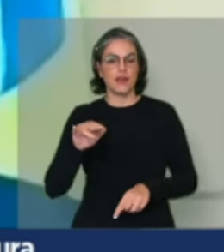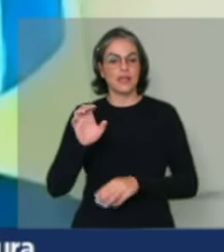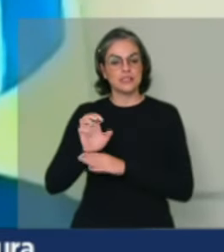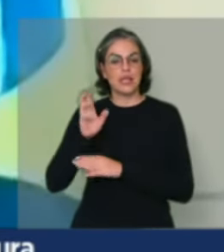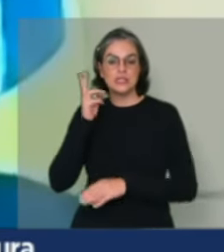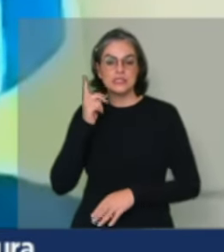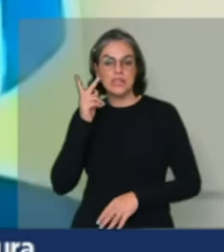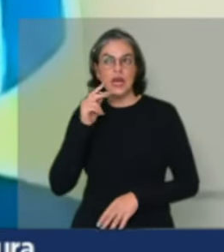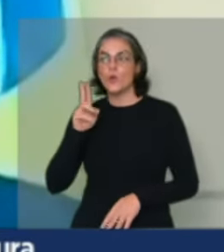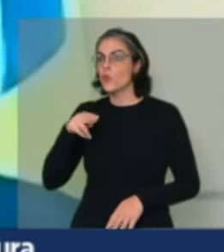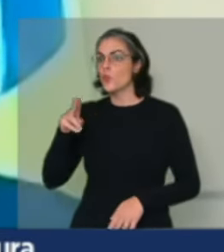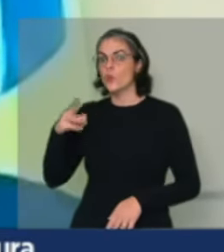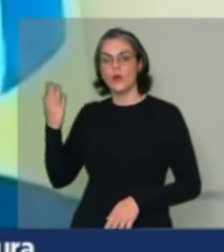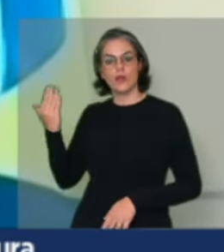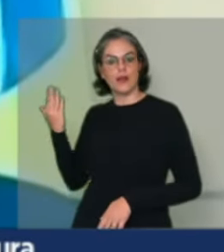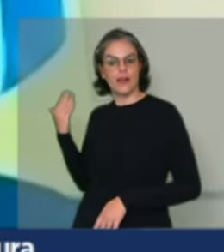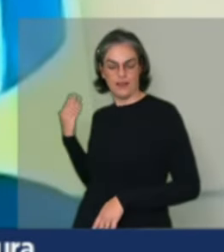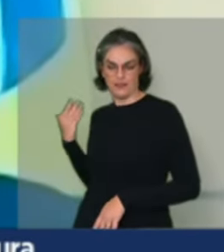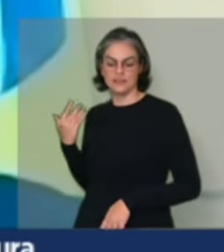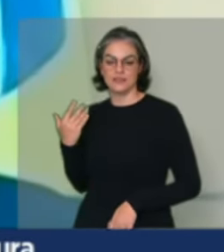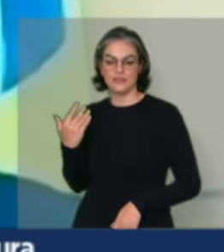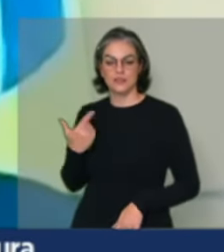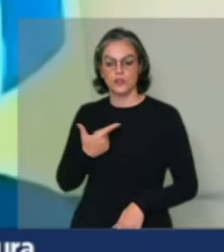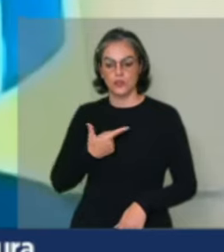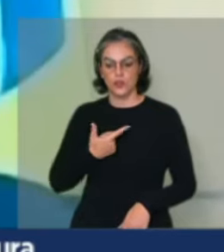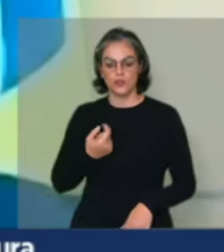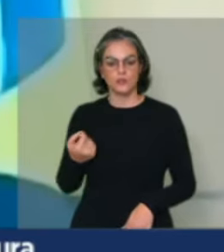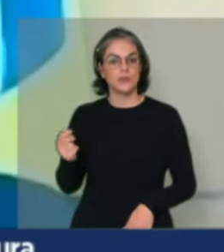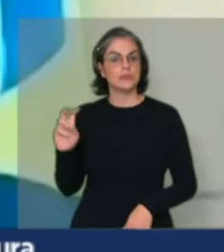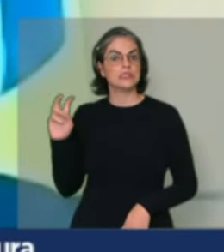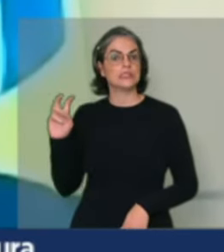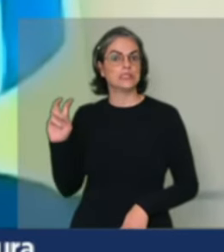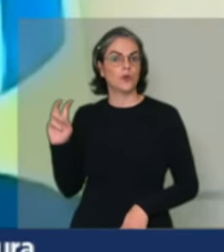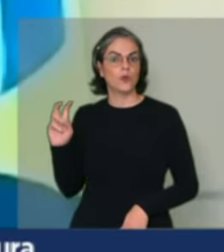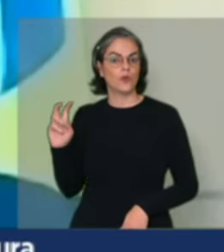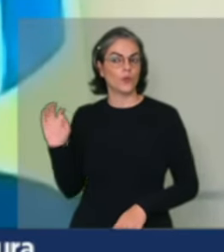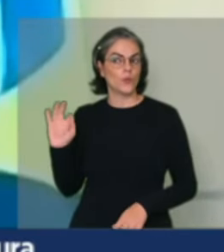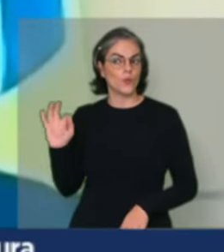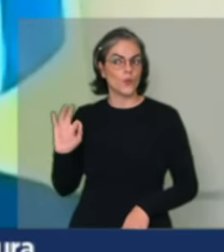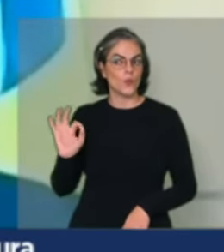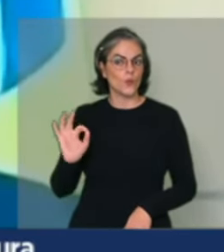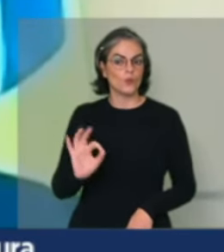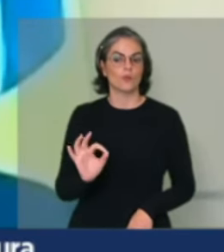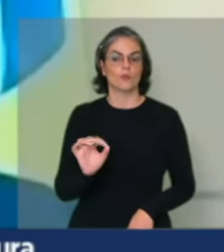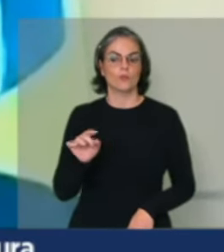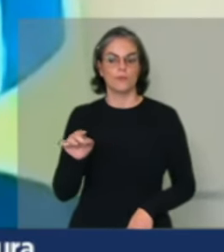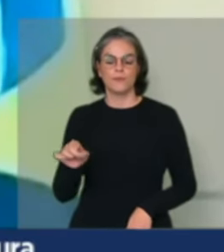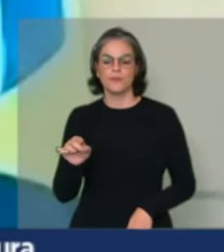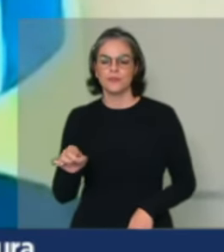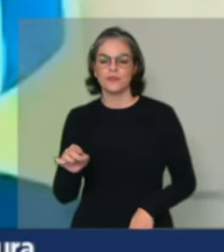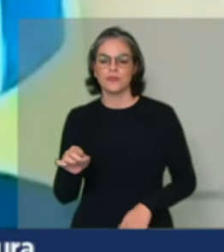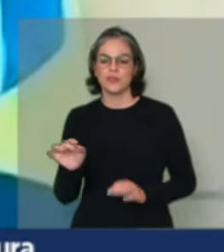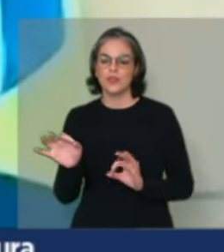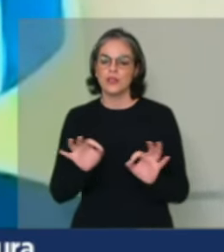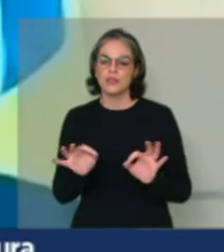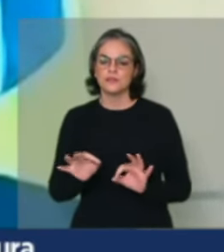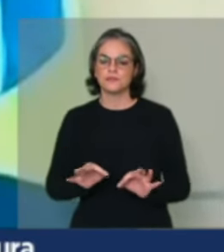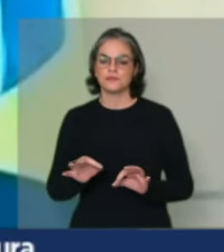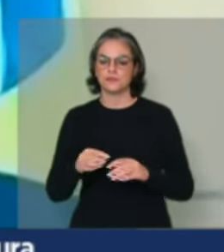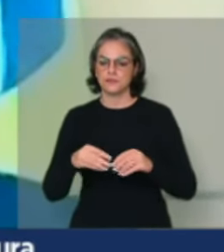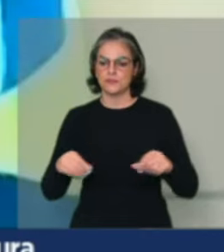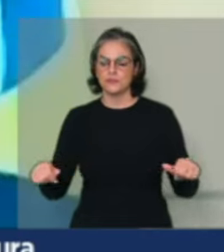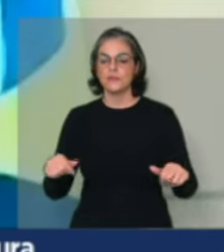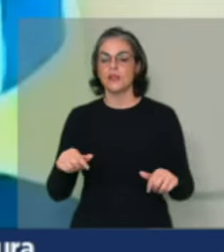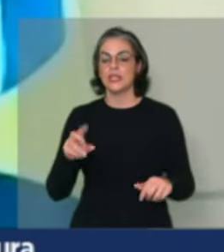histórico, Fazenda Uruanã. Desde 2005 tem essa pendência da Fazenda Uruanã para regularizar. São